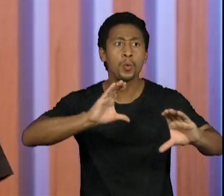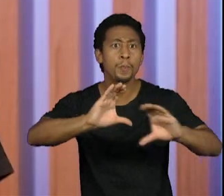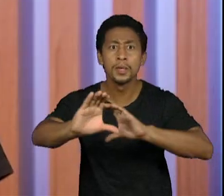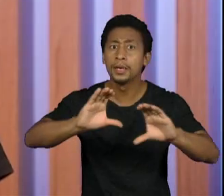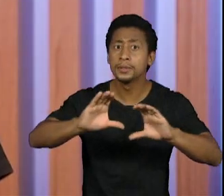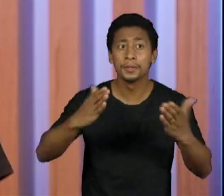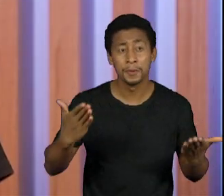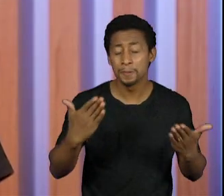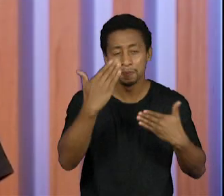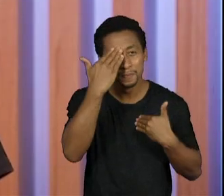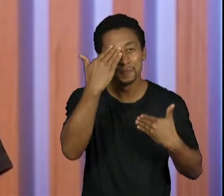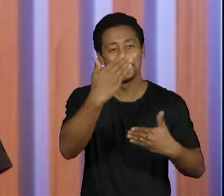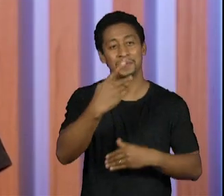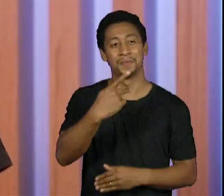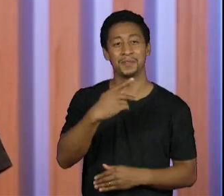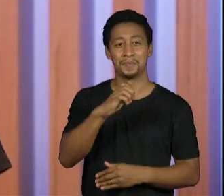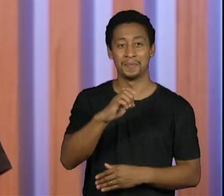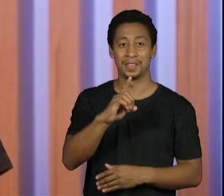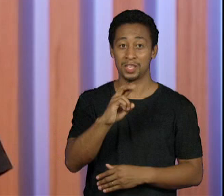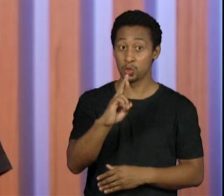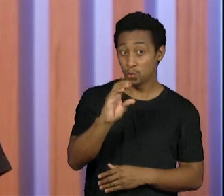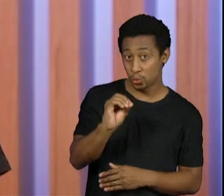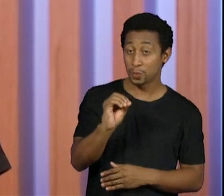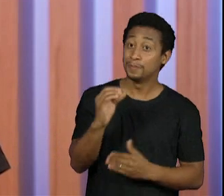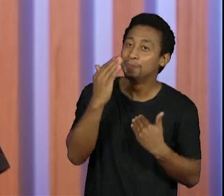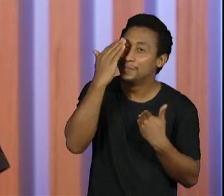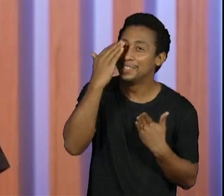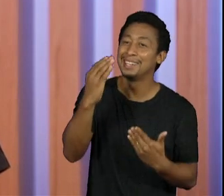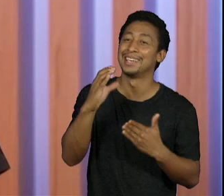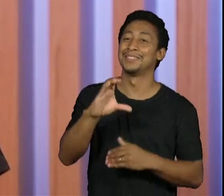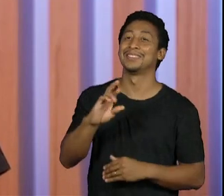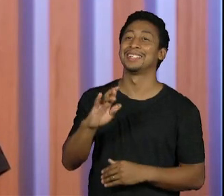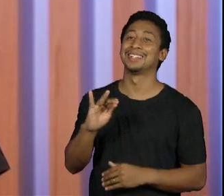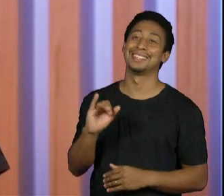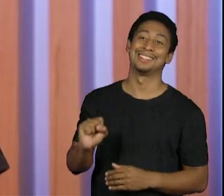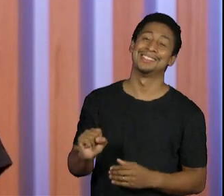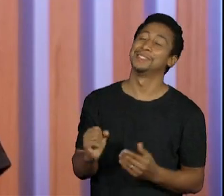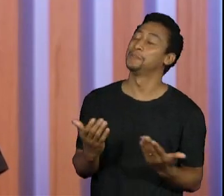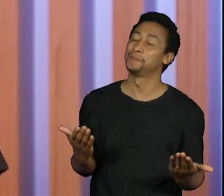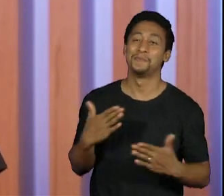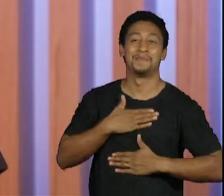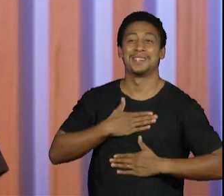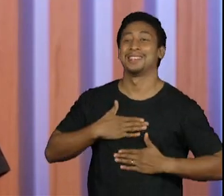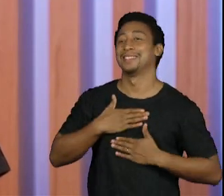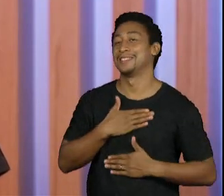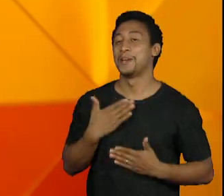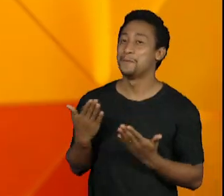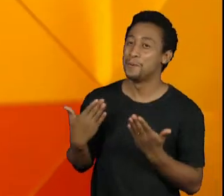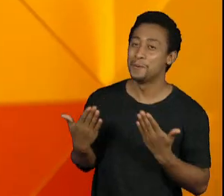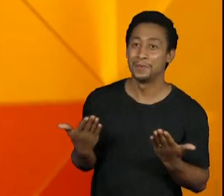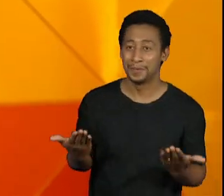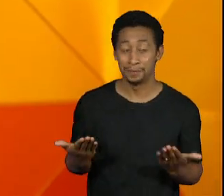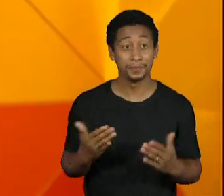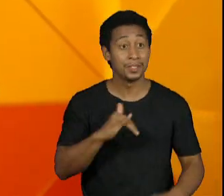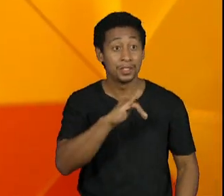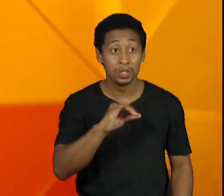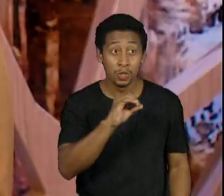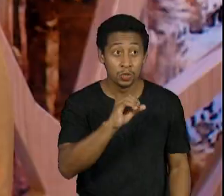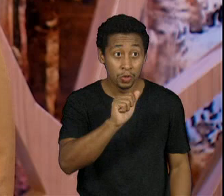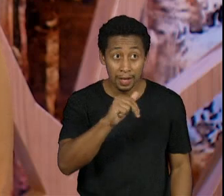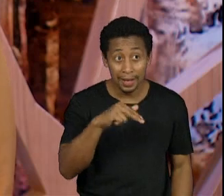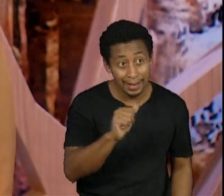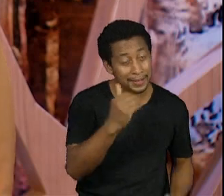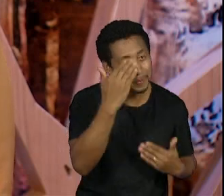obrigada pela presença muito obrigado Cris foi um prazer foi uma delícia realmente bater esse papo com vocês Joana obrigada